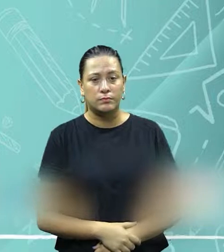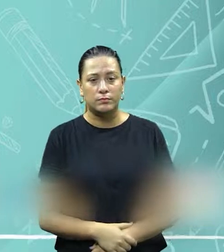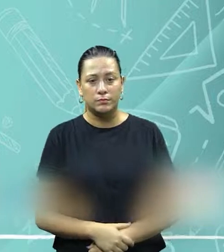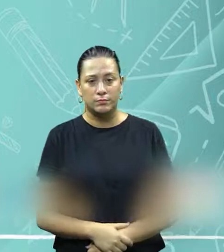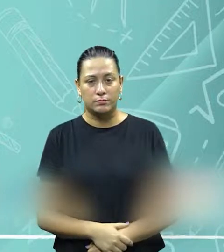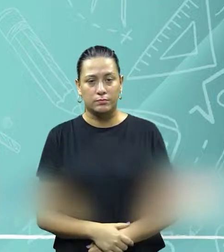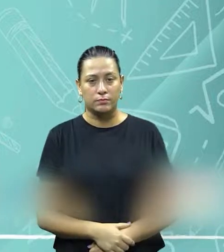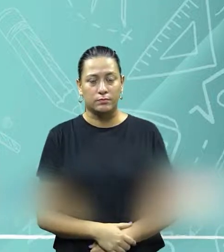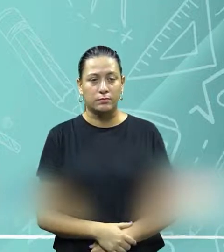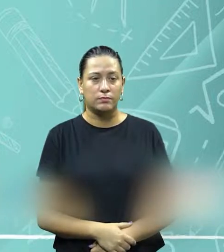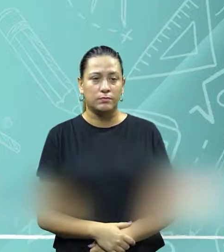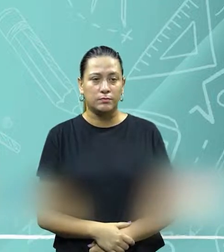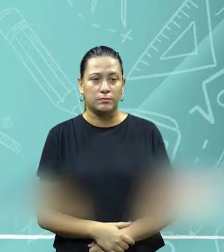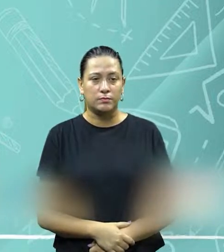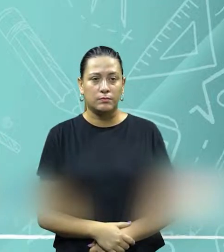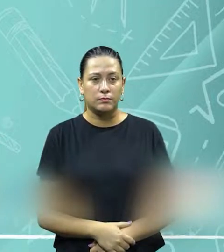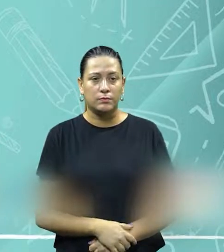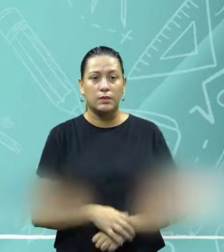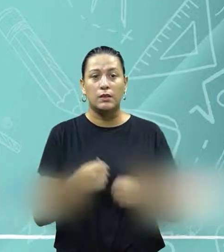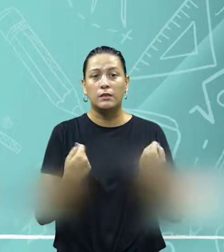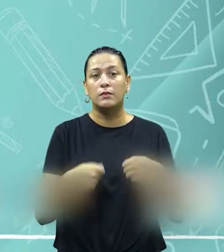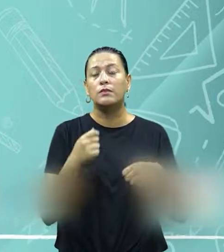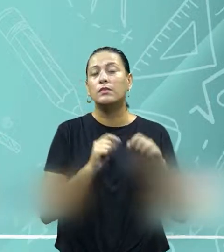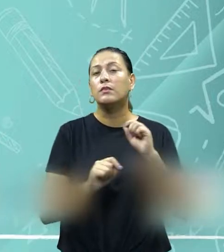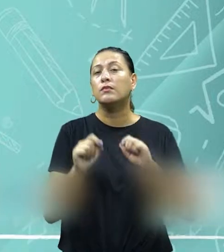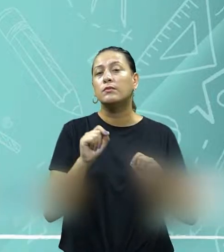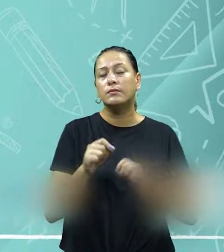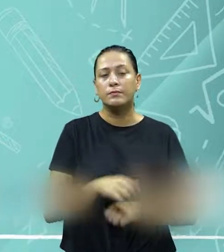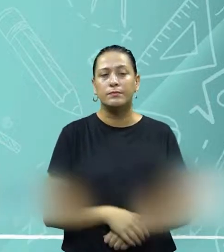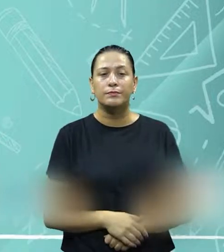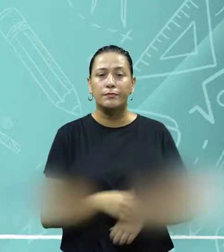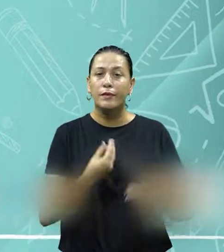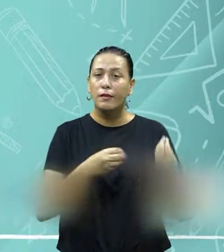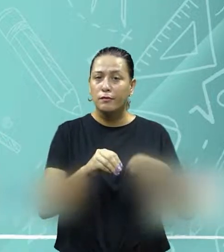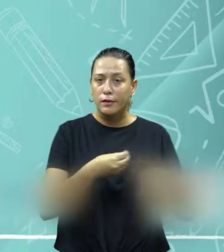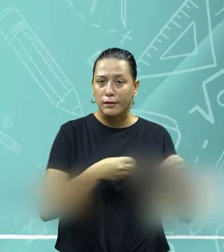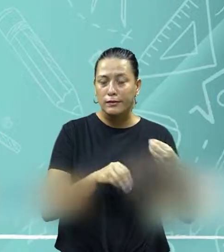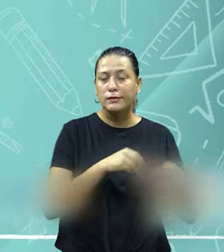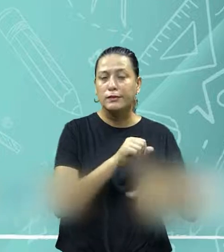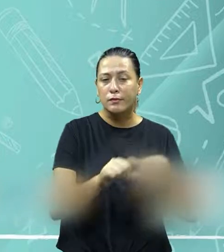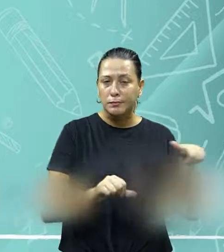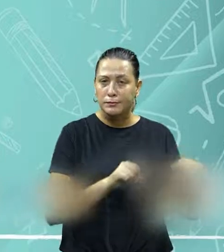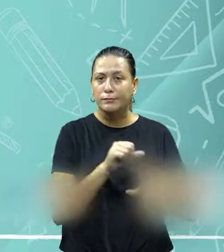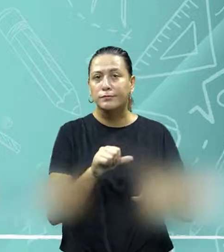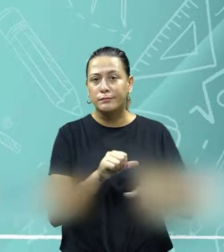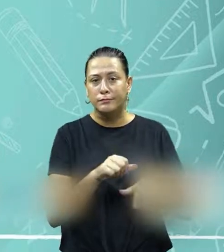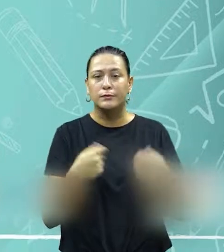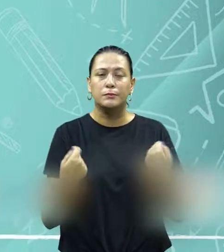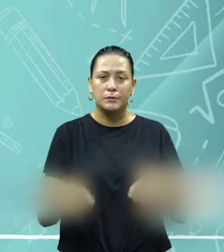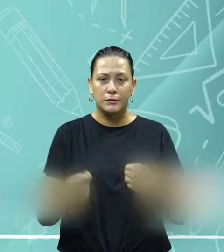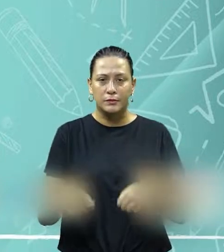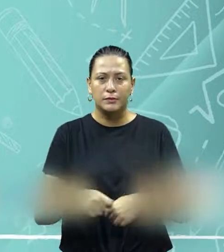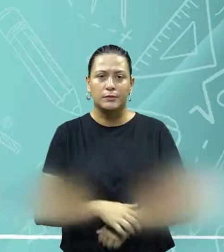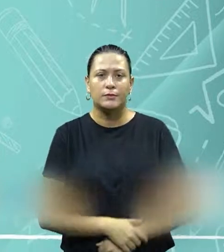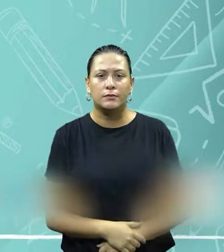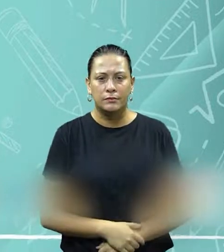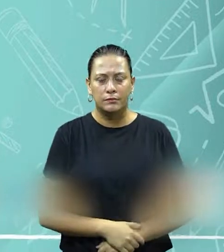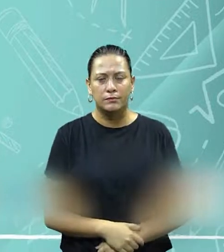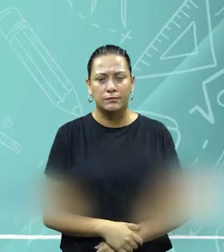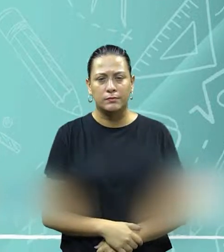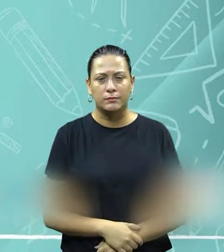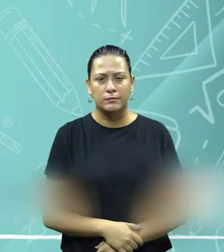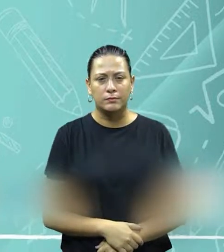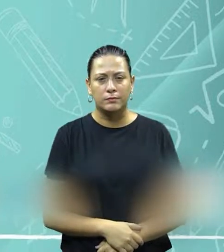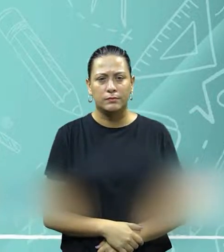nesse processo de negociação, é necessário que seja flexível, então vai vir a questão da flexibilidade,